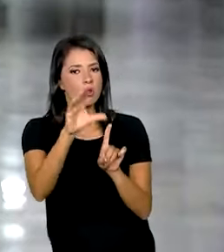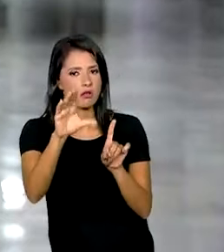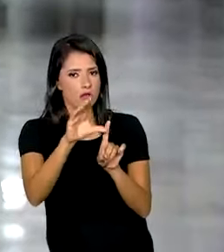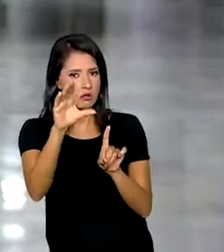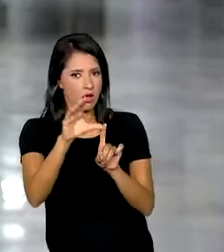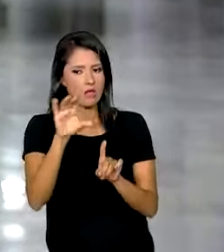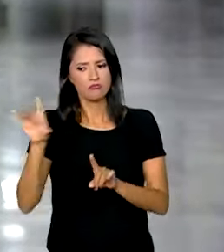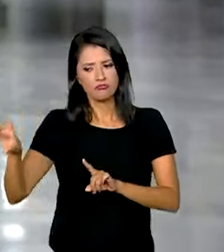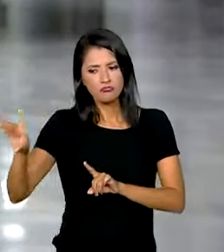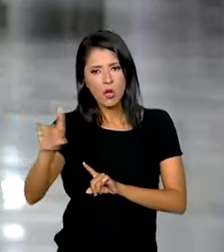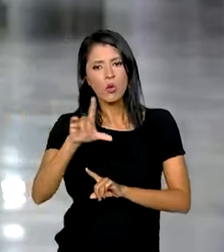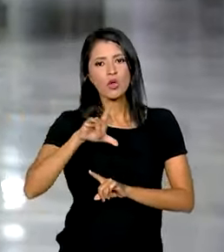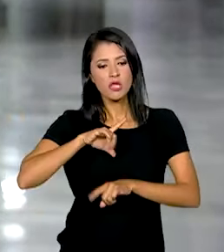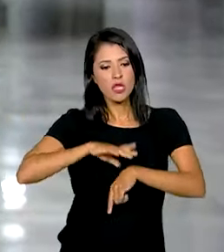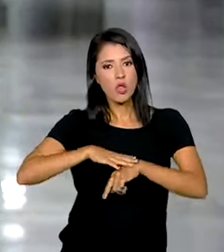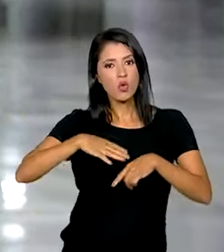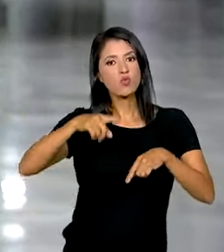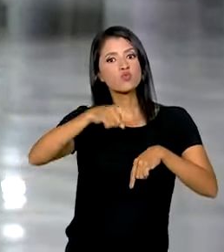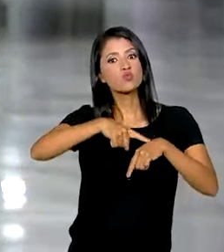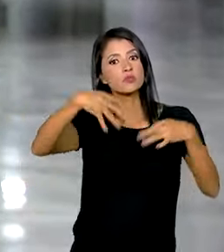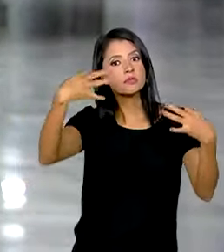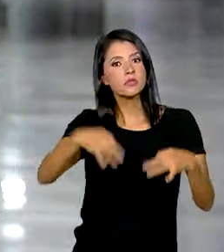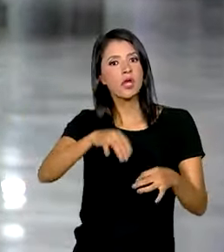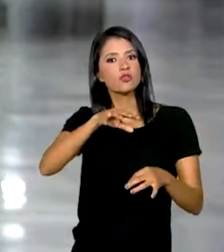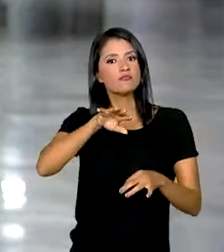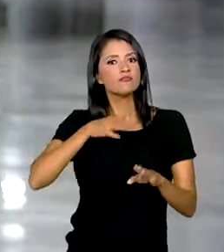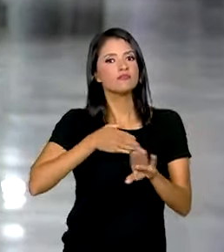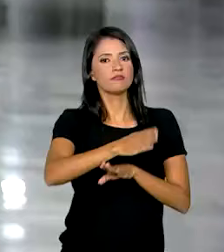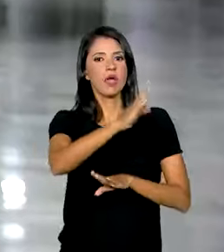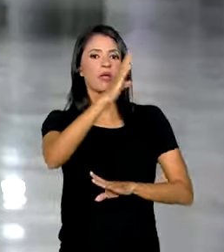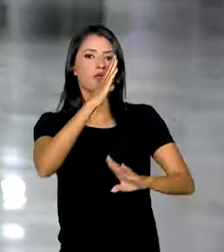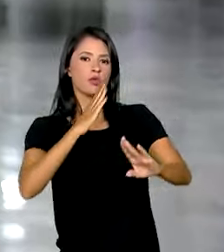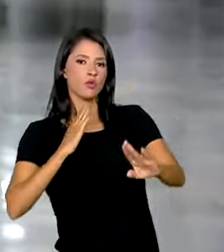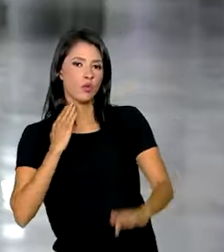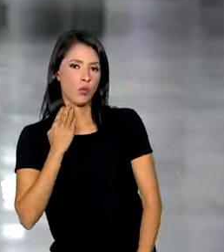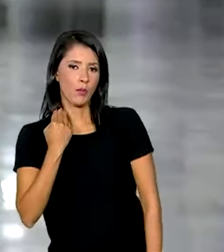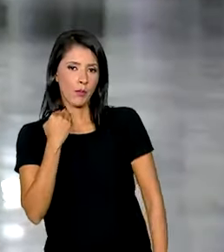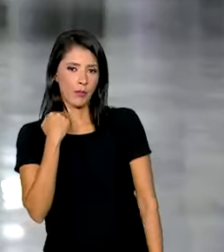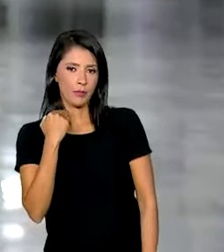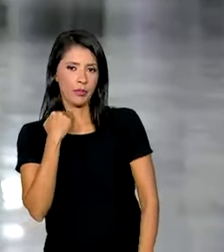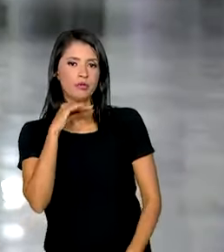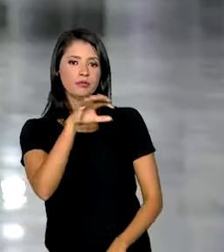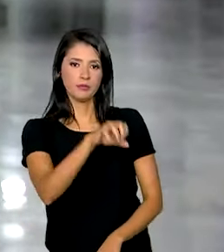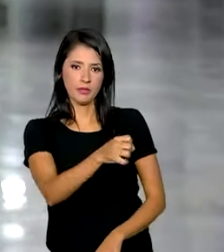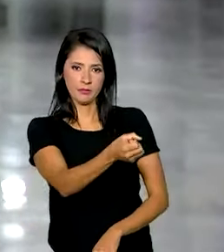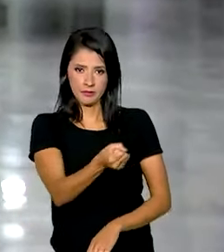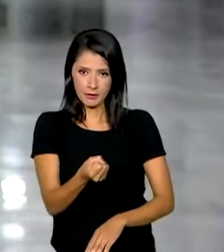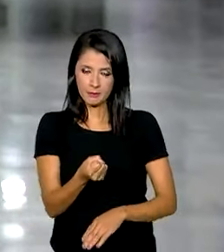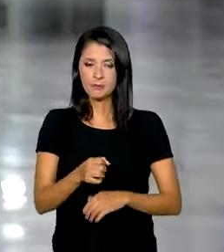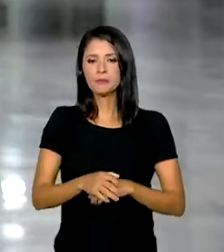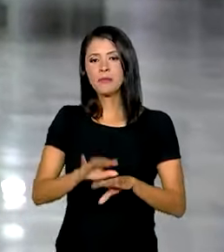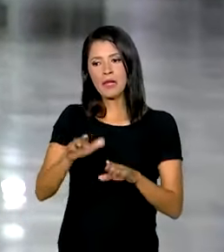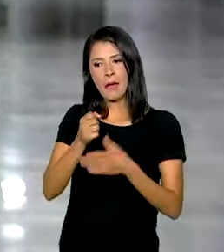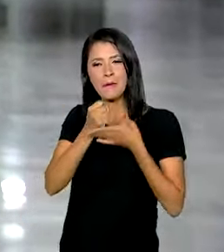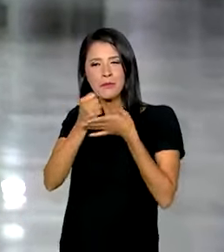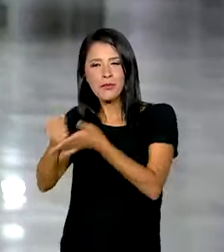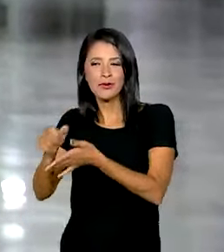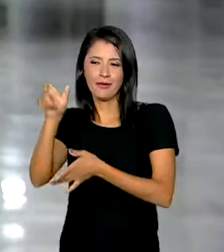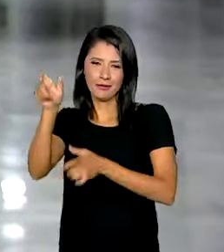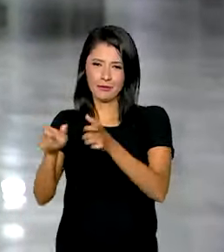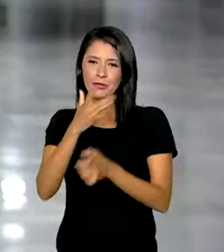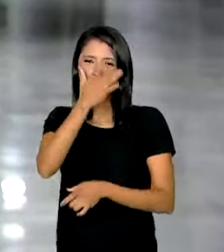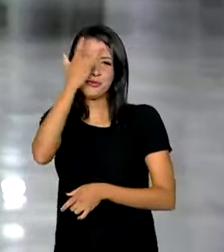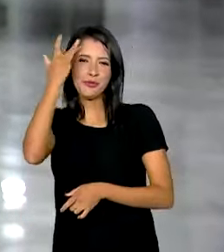beneficiário tem um período específico que pode sacar. Só que para apoiar essas pessoas que estão nesses municípios atingidos pela